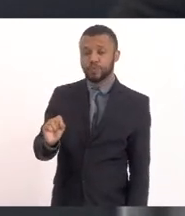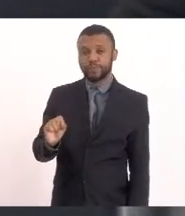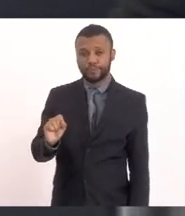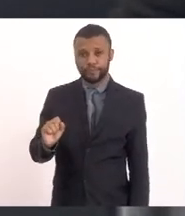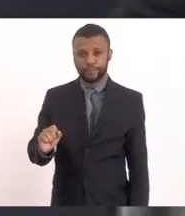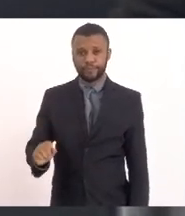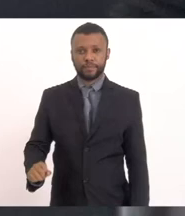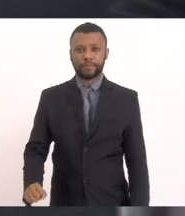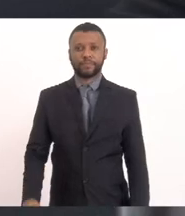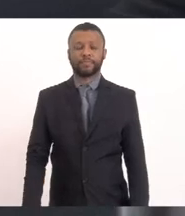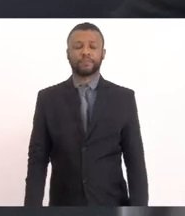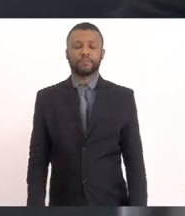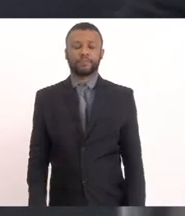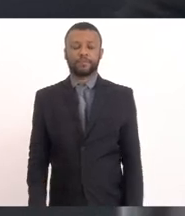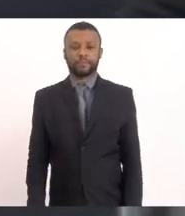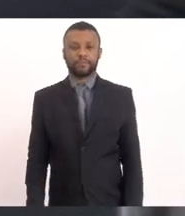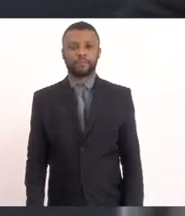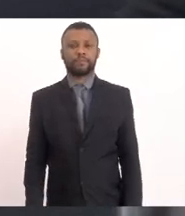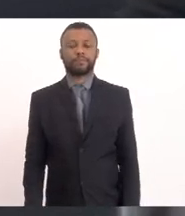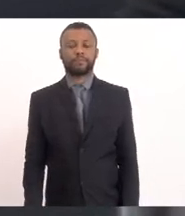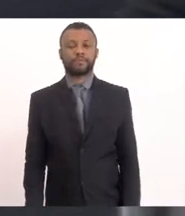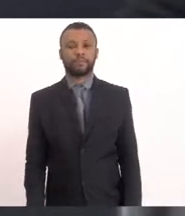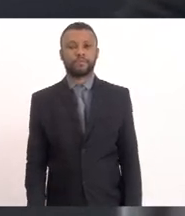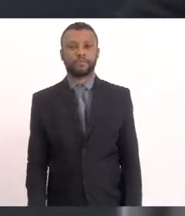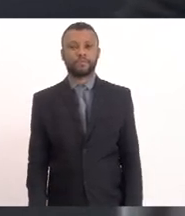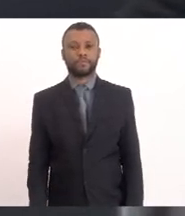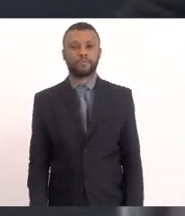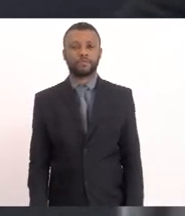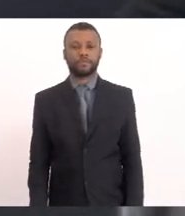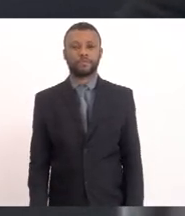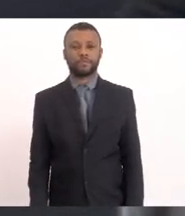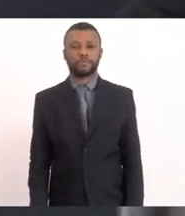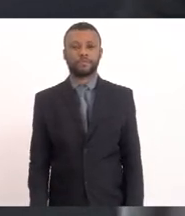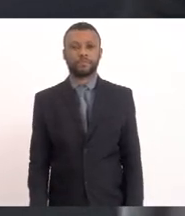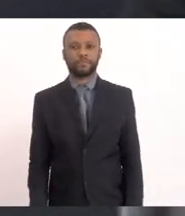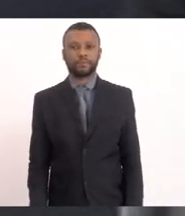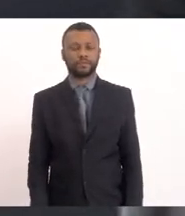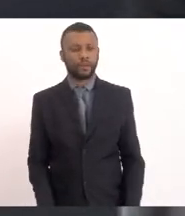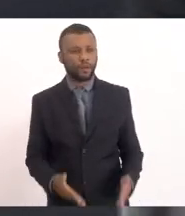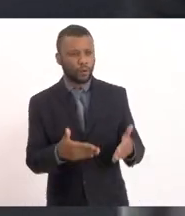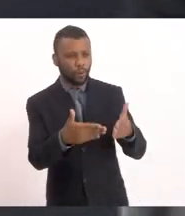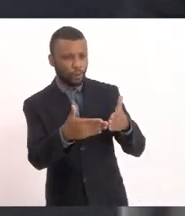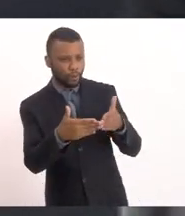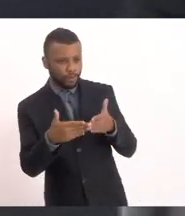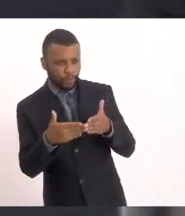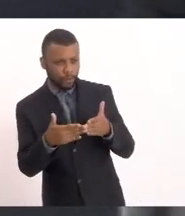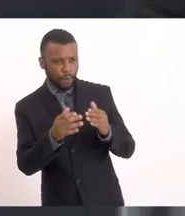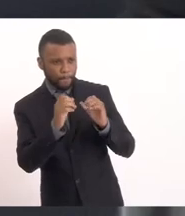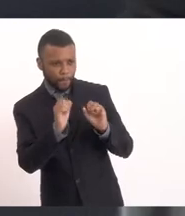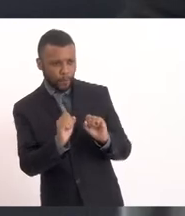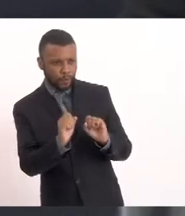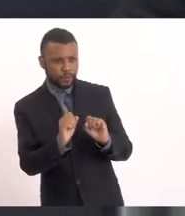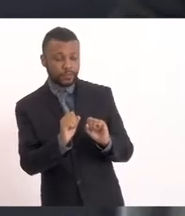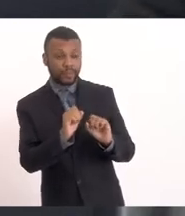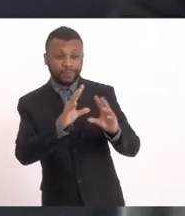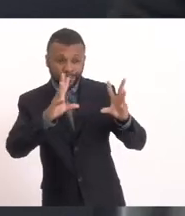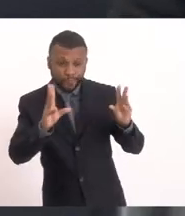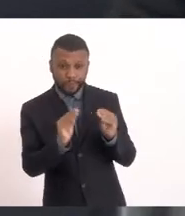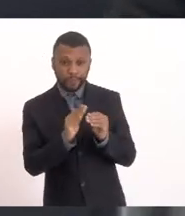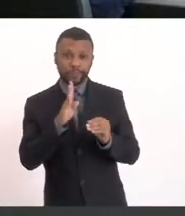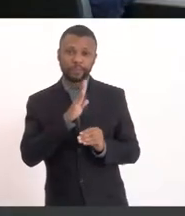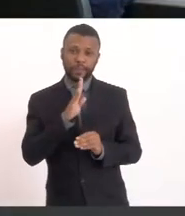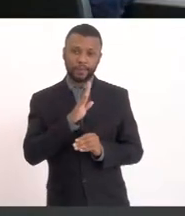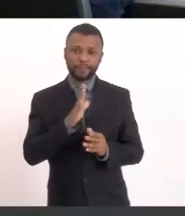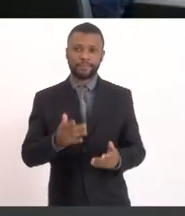Saquarema Jaconei Jacarepiá Senhora Por gentileza Se puder ser Objetiva Você bebe